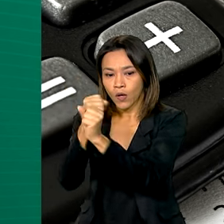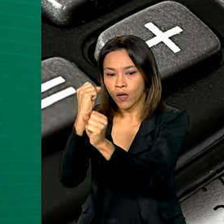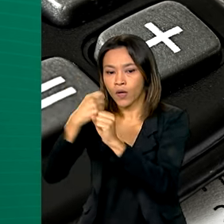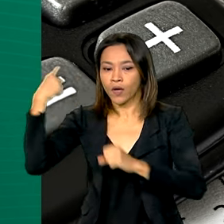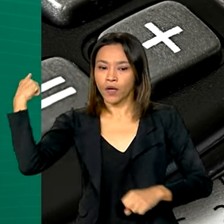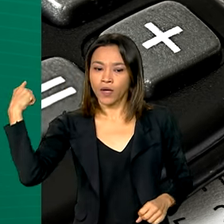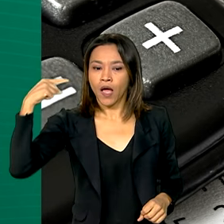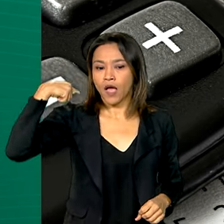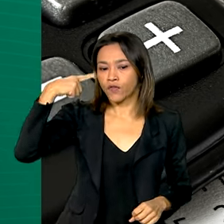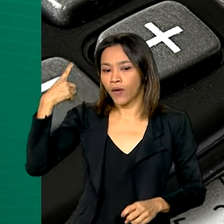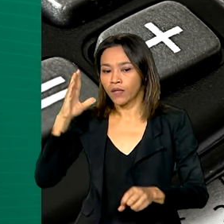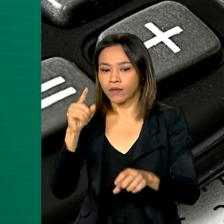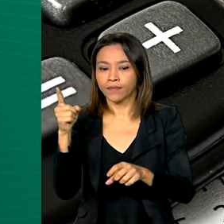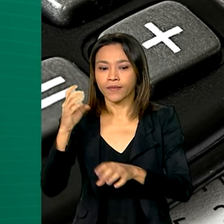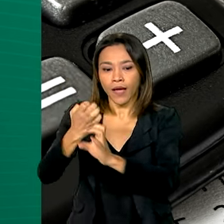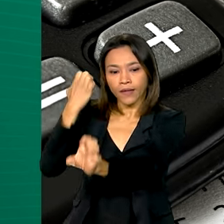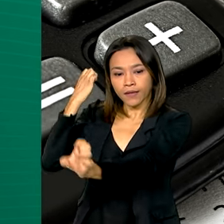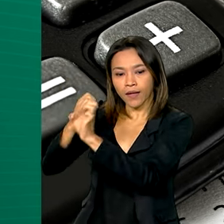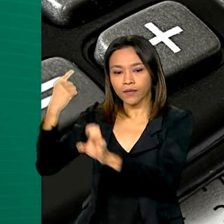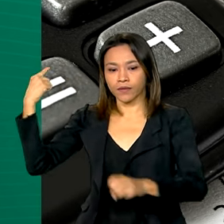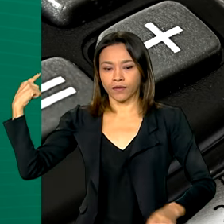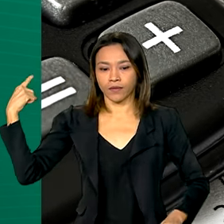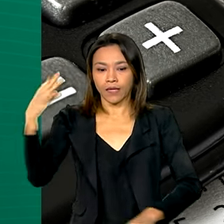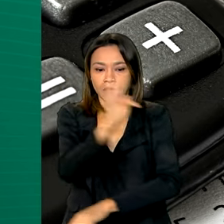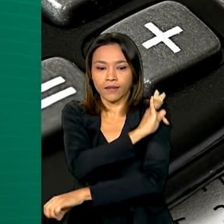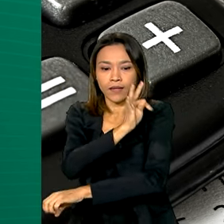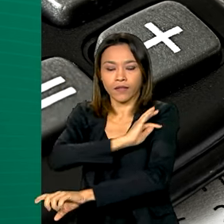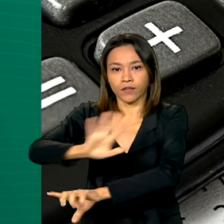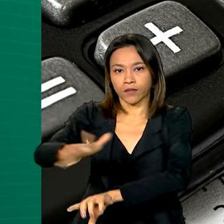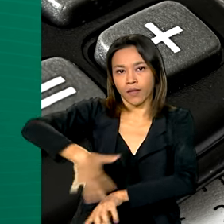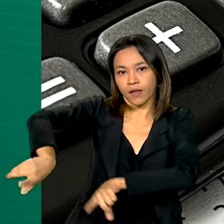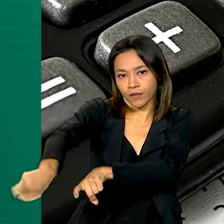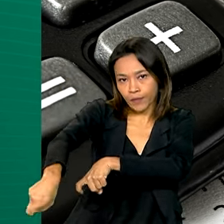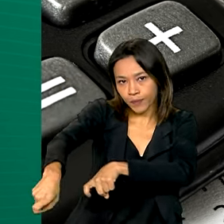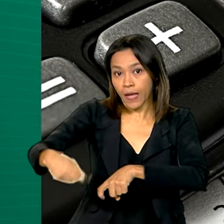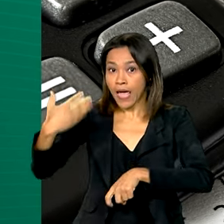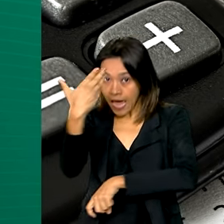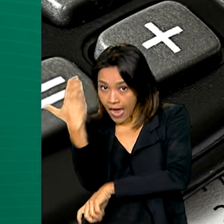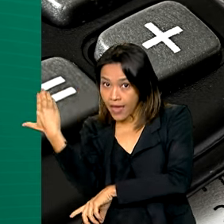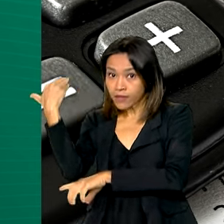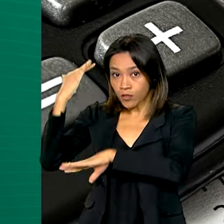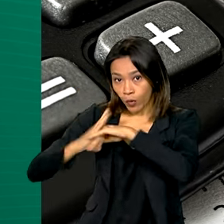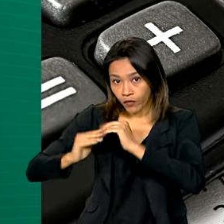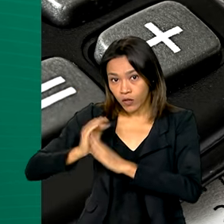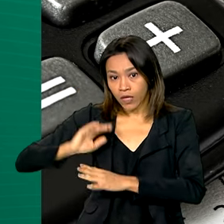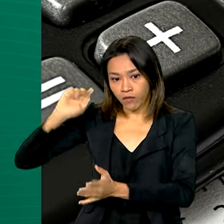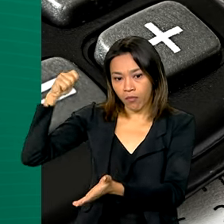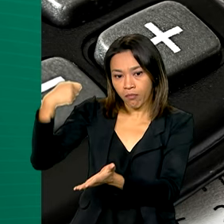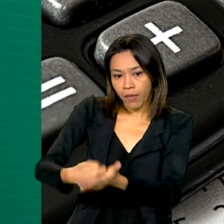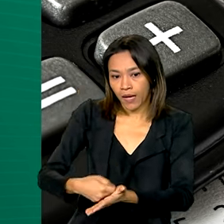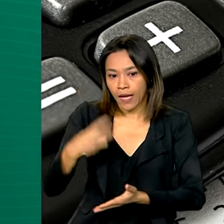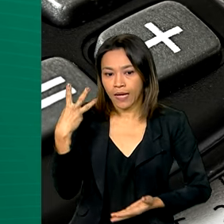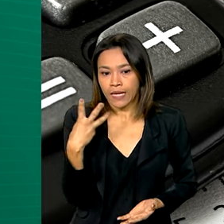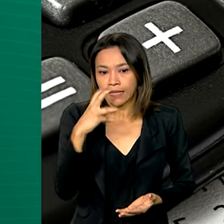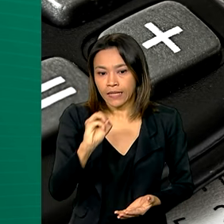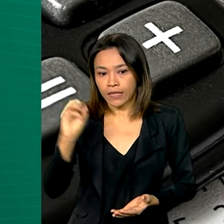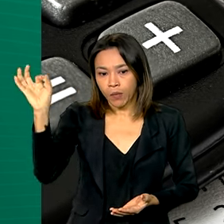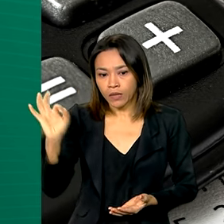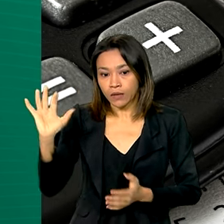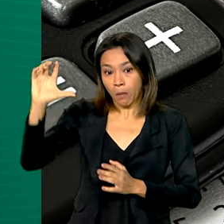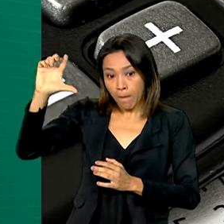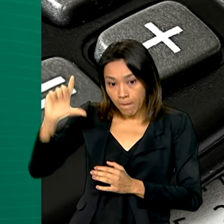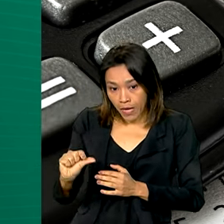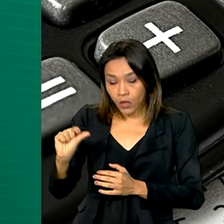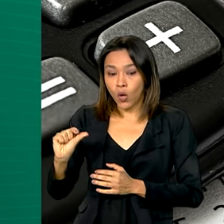advogados, arquitetos e técnicos agrícolas. Esses profissionais pagarão 30% a menos do